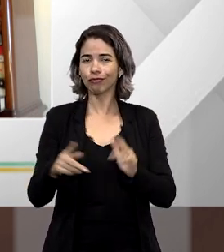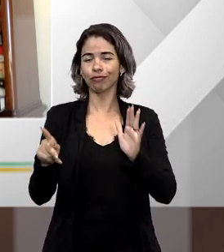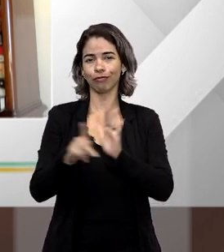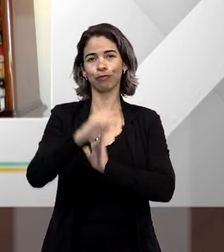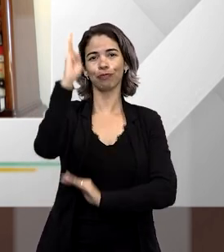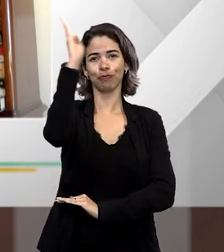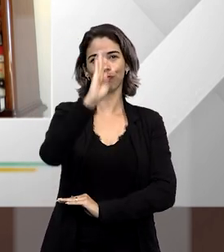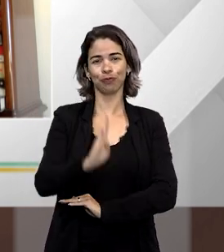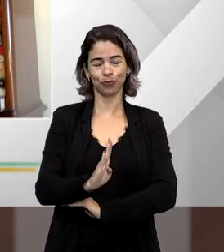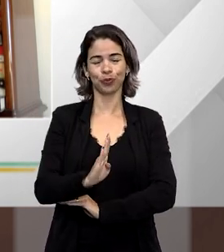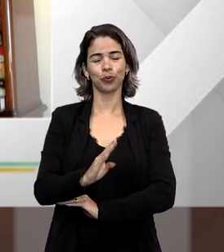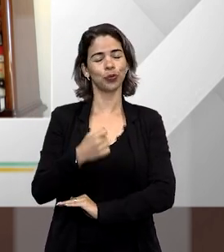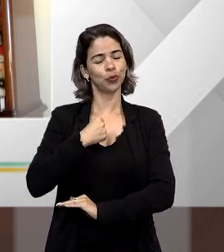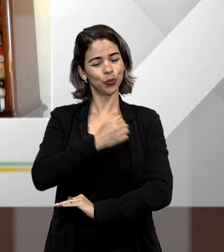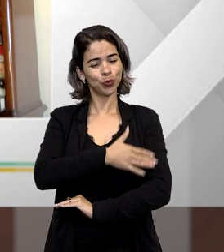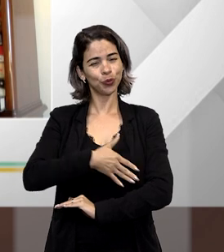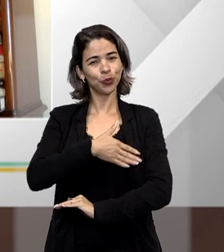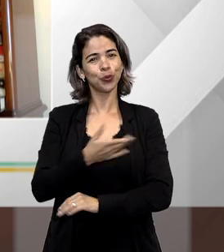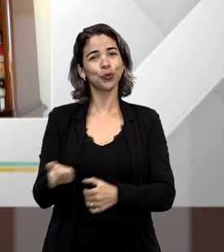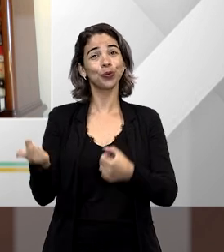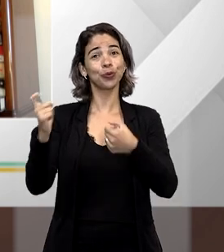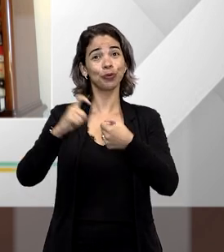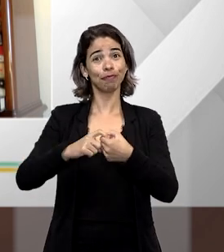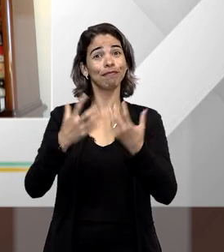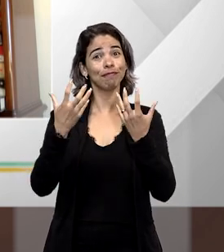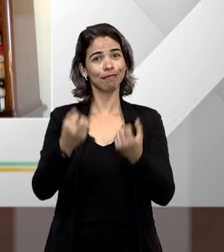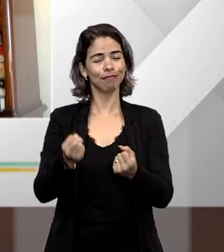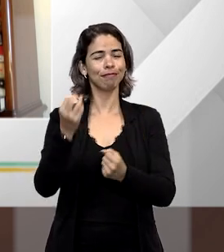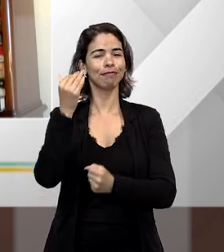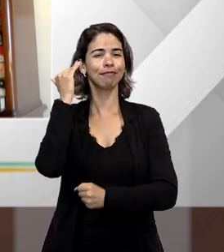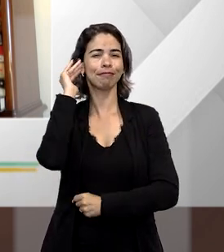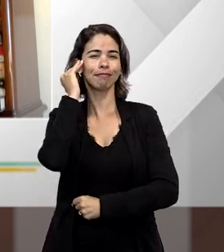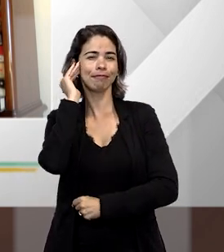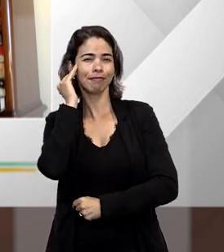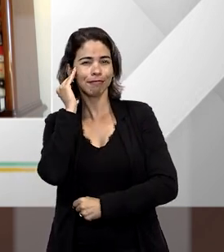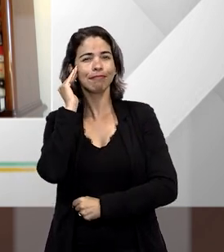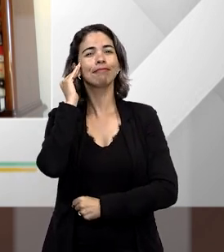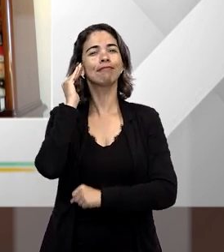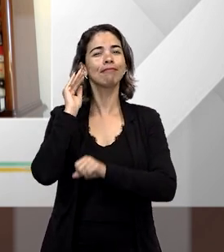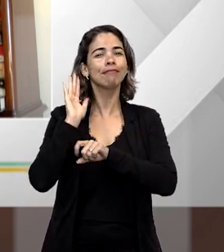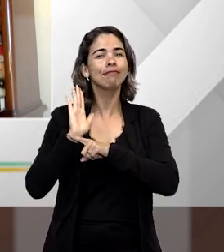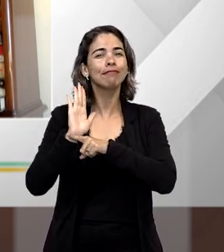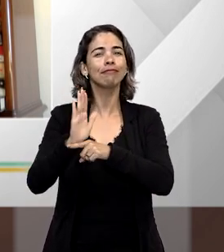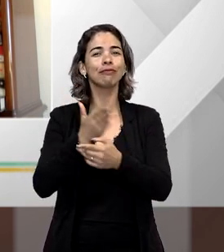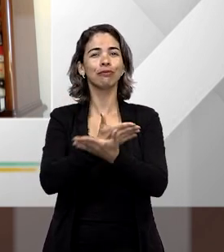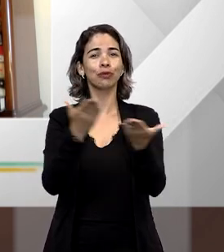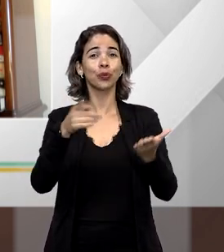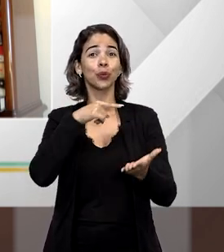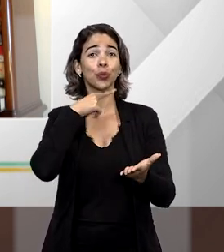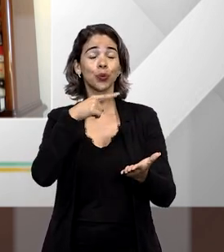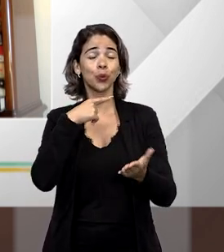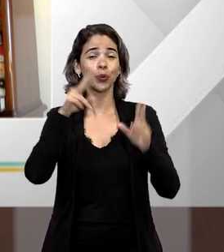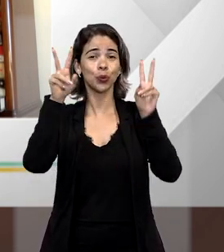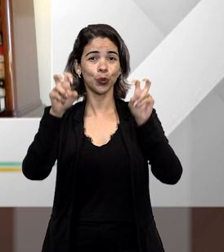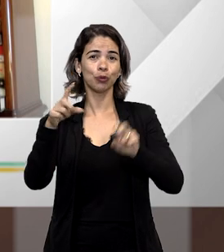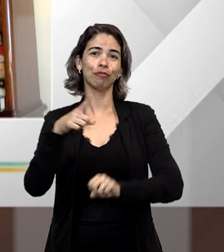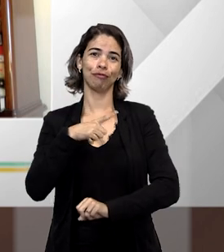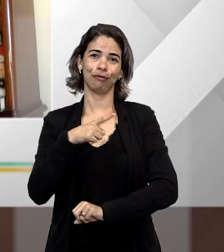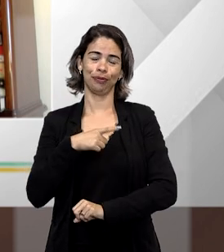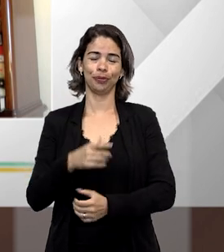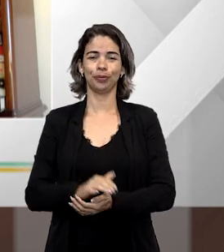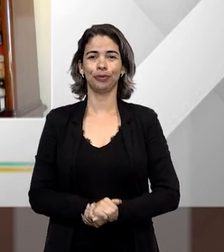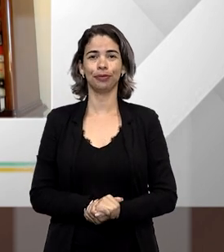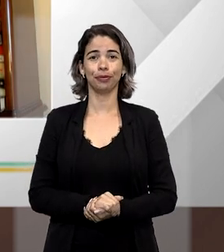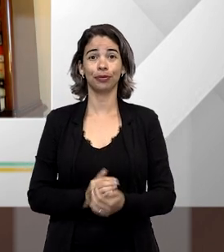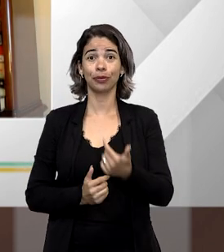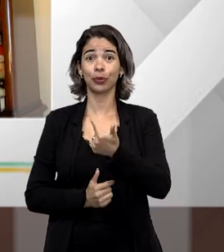criados no nosso país. É uma satisfação estar aqui de volta e vamos tentar esclarecer um pouco das dúvidas que este tema traz à